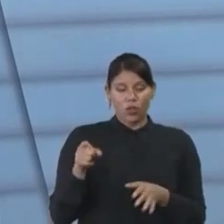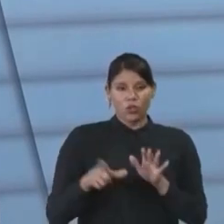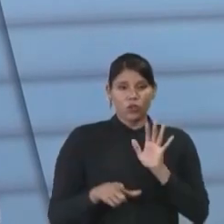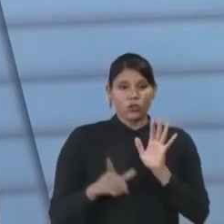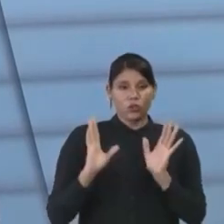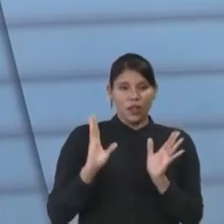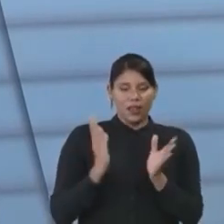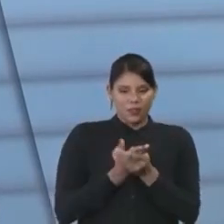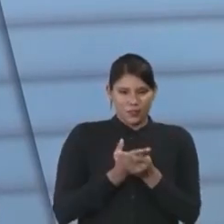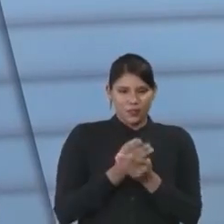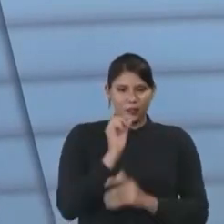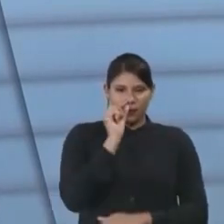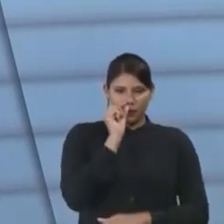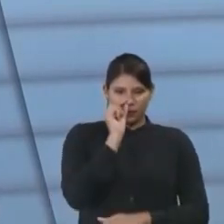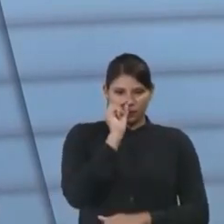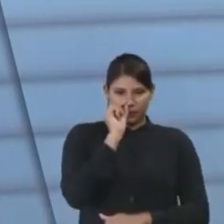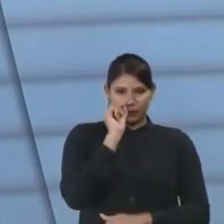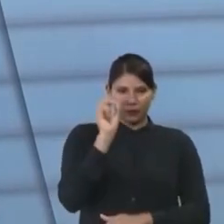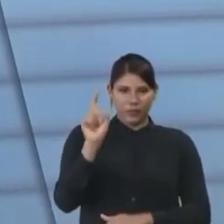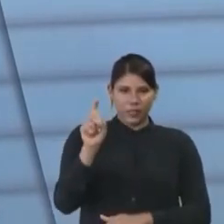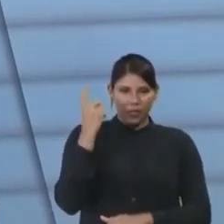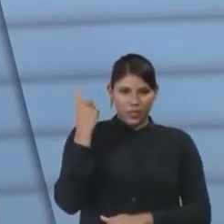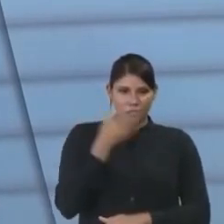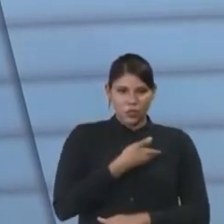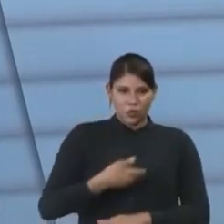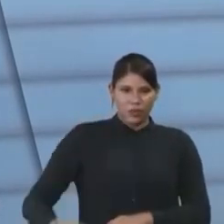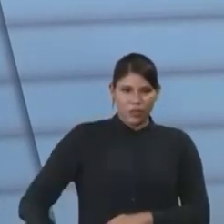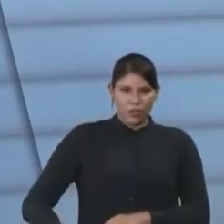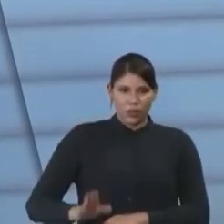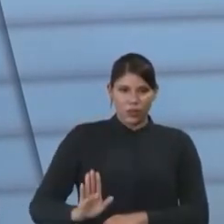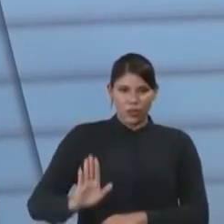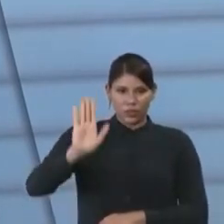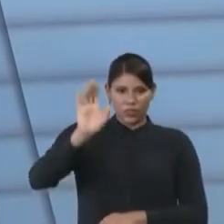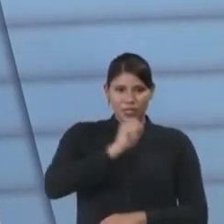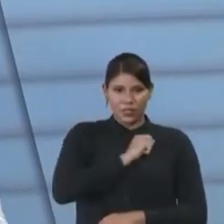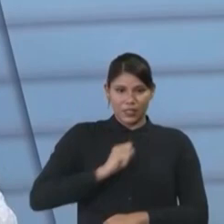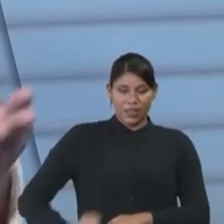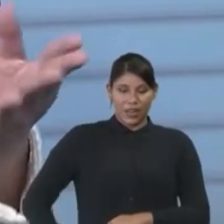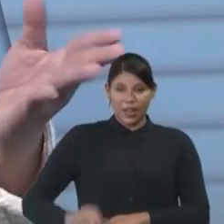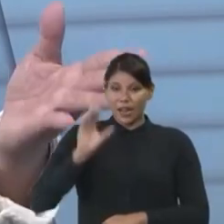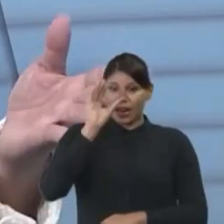parabenizo o ex-governador e candidato a Senado, Camilo,